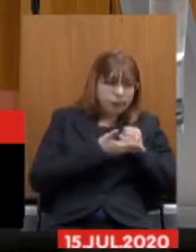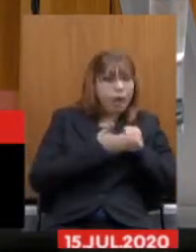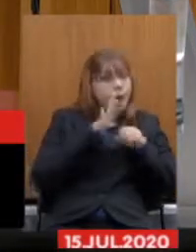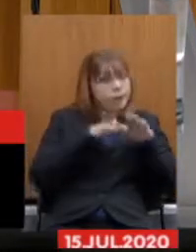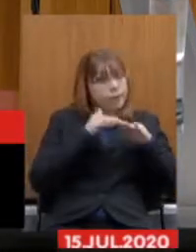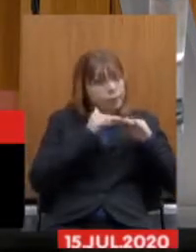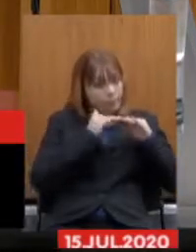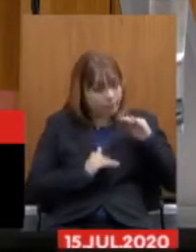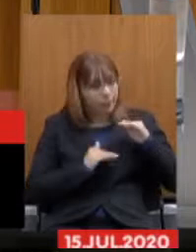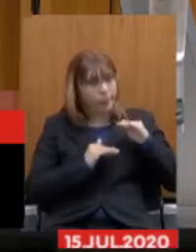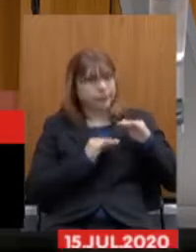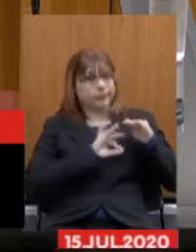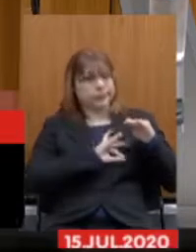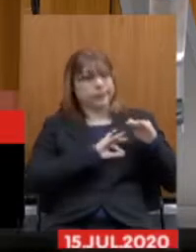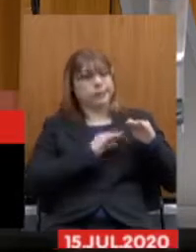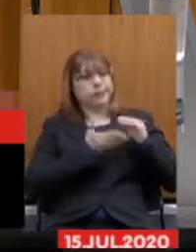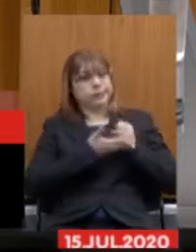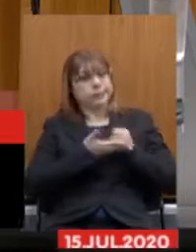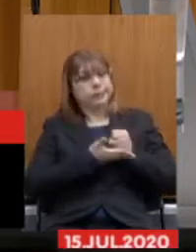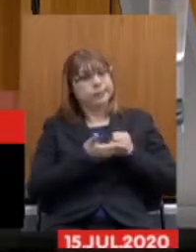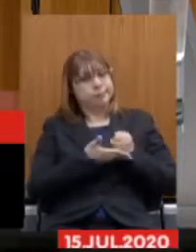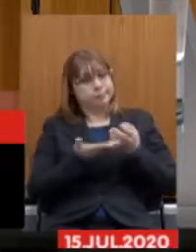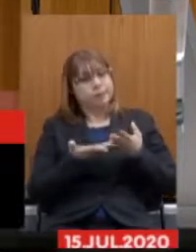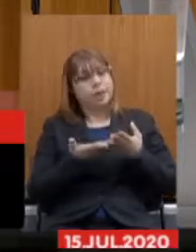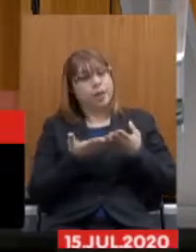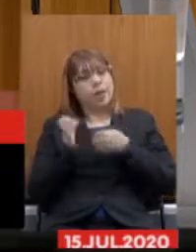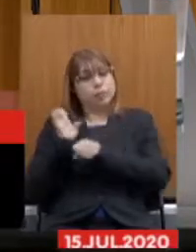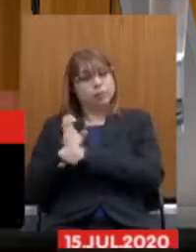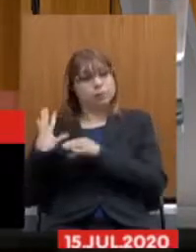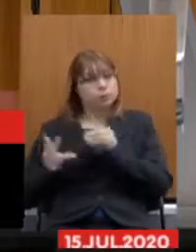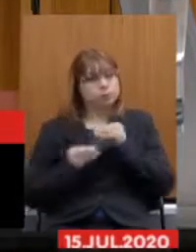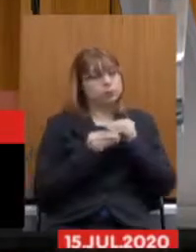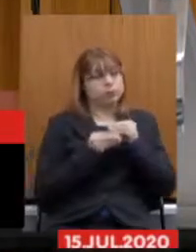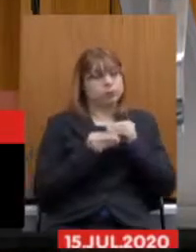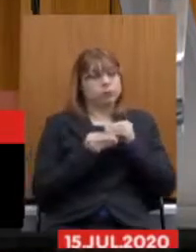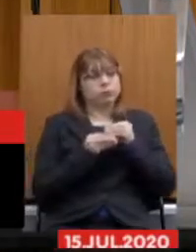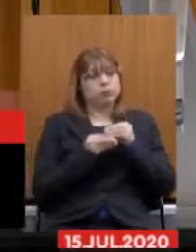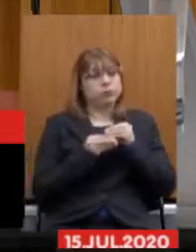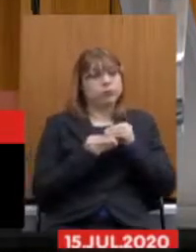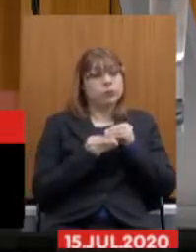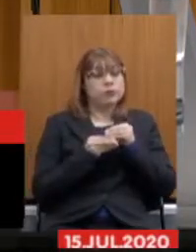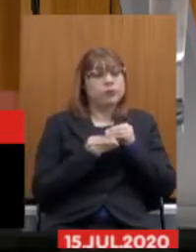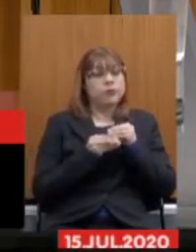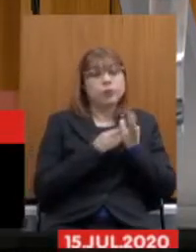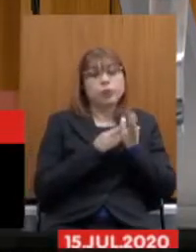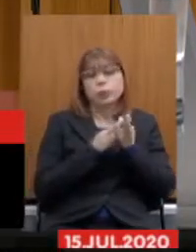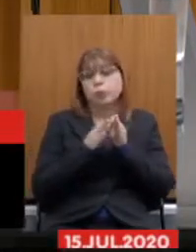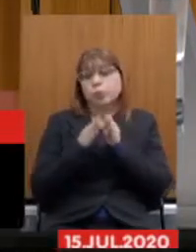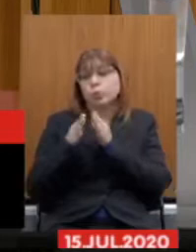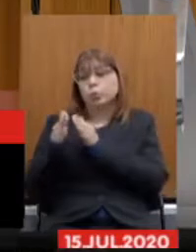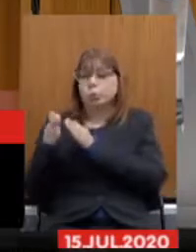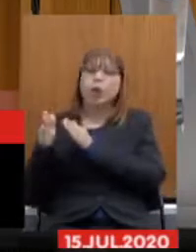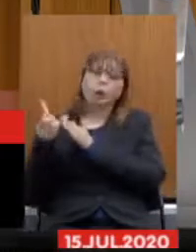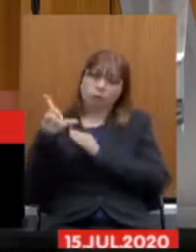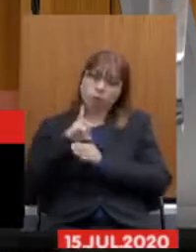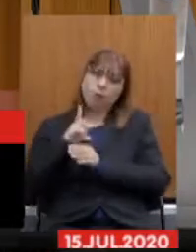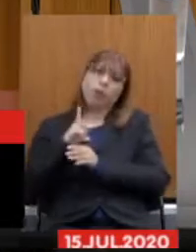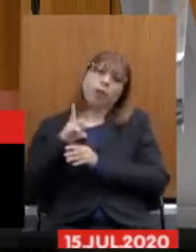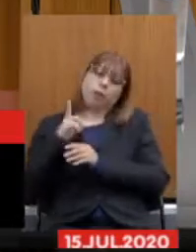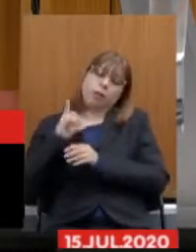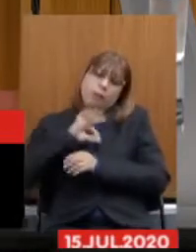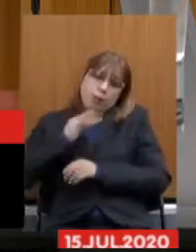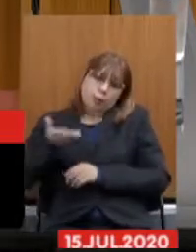salário mínimo e aí o estado é obrigado a complementar até as faixas mais altas eu